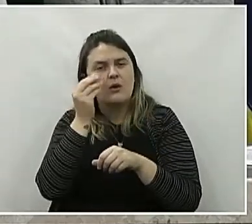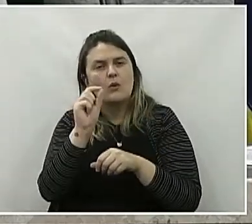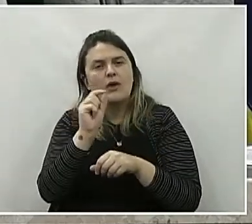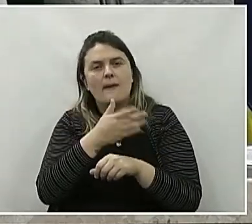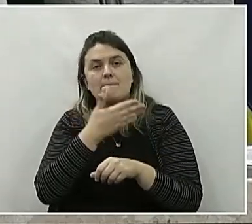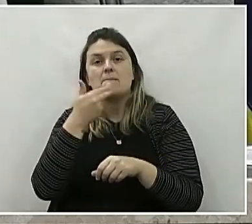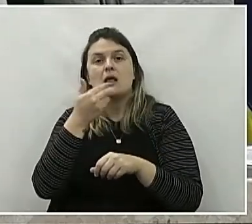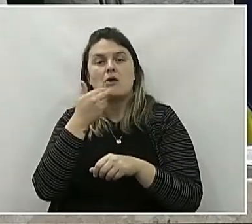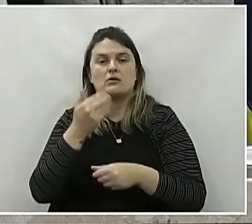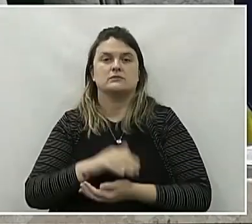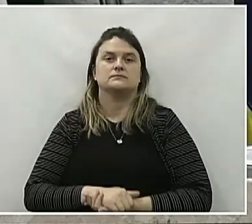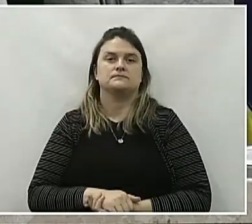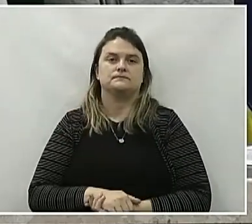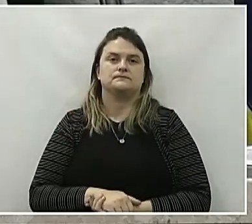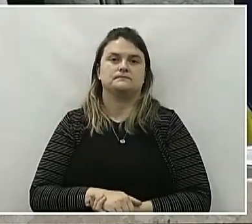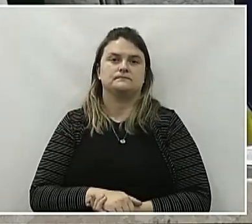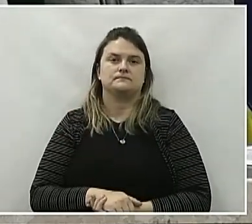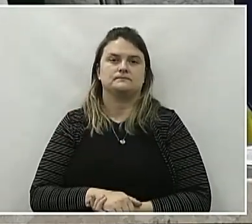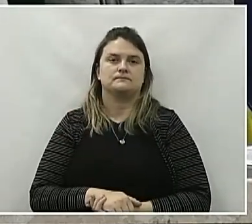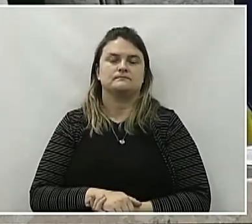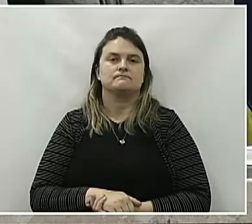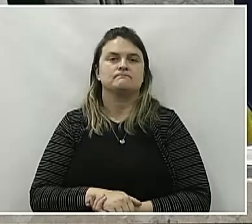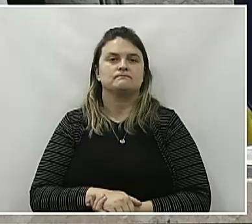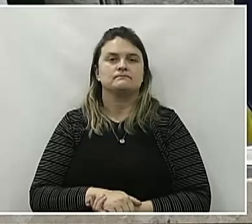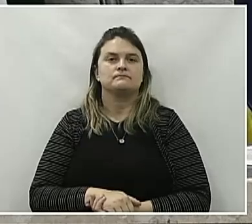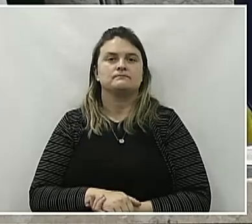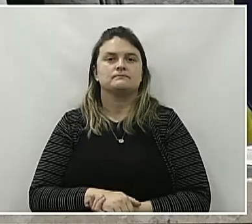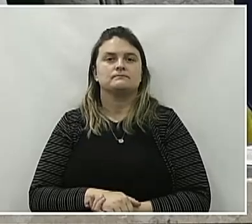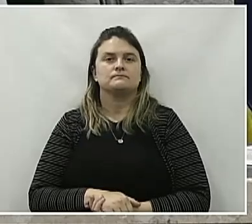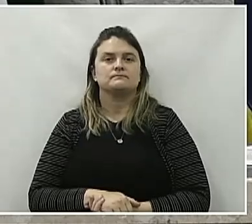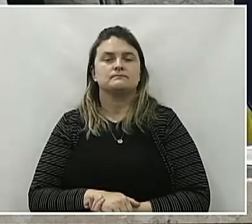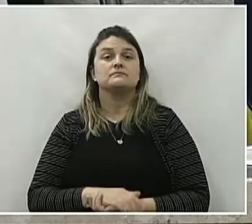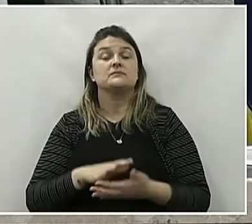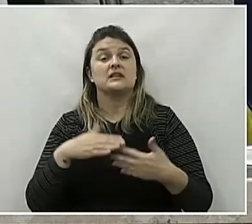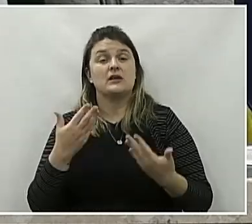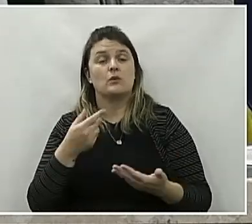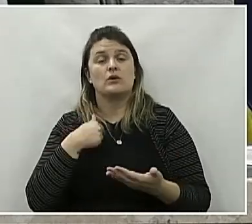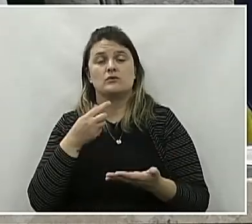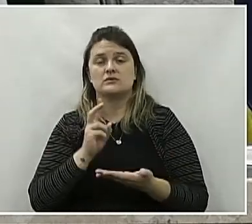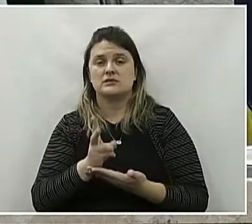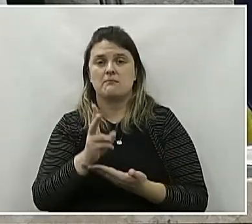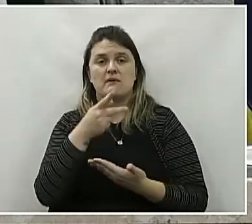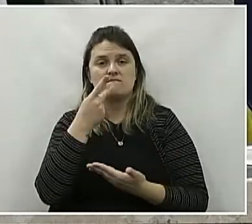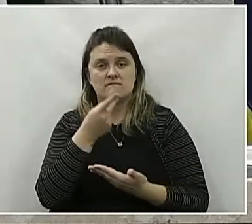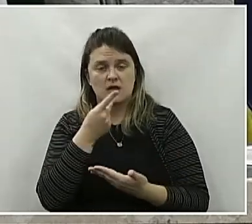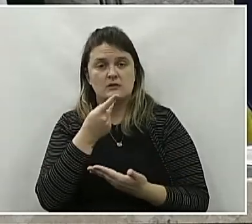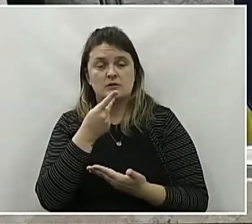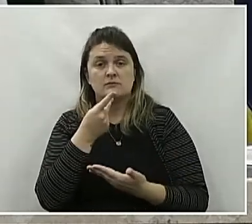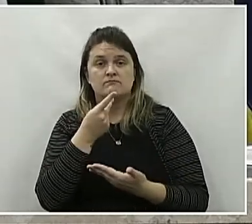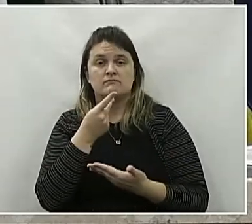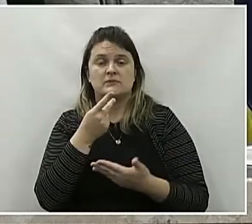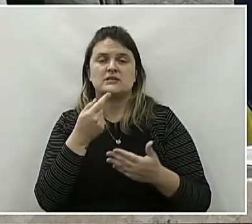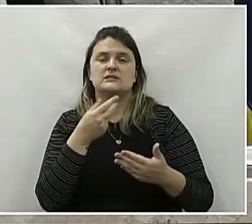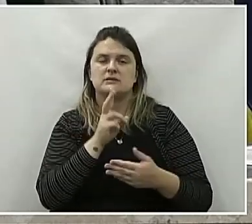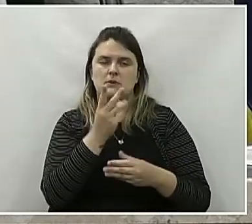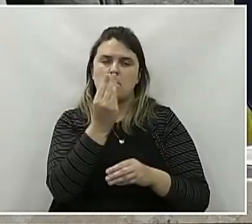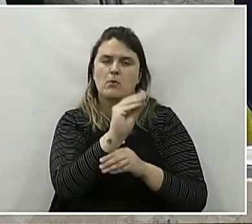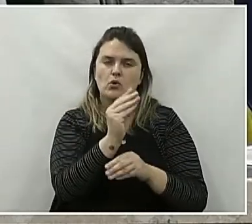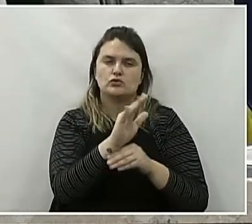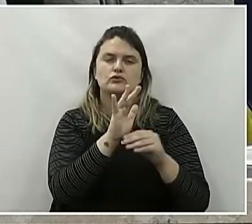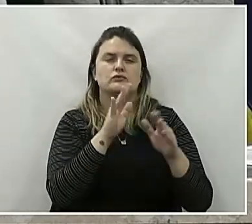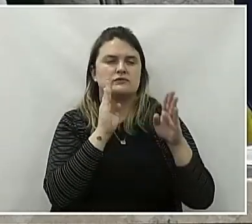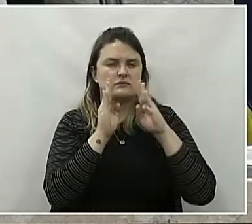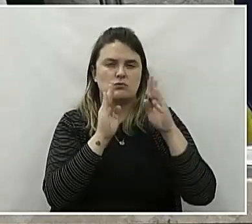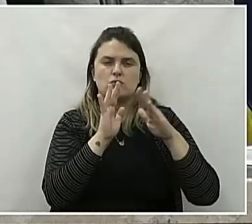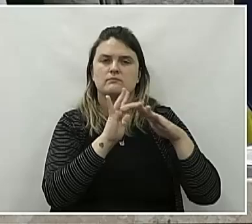conforme as condições e as possibilidades vindas até nós. Então, como eu sempre digo nas minhas postagens, sempre digo para as